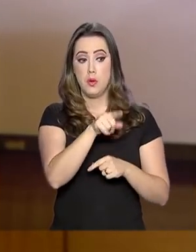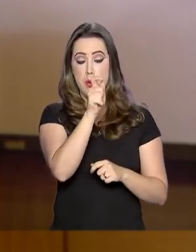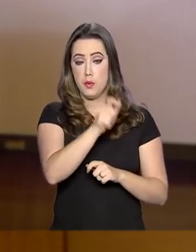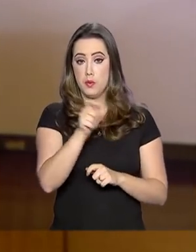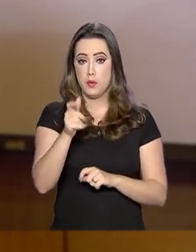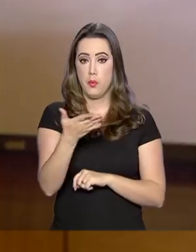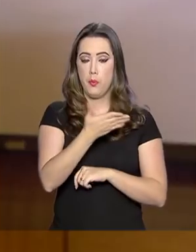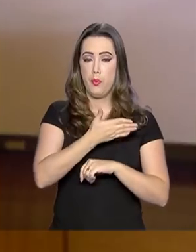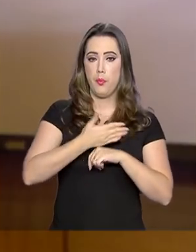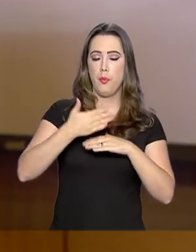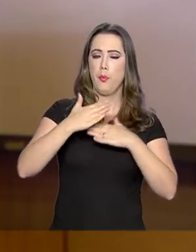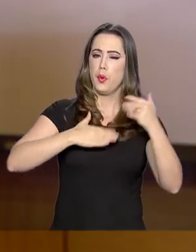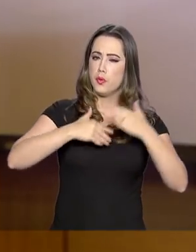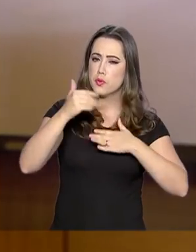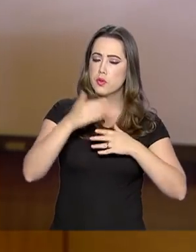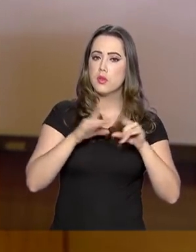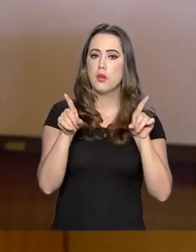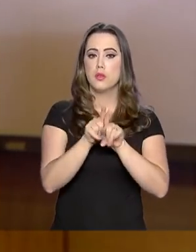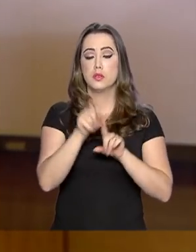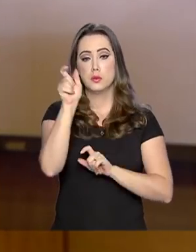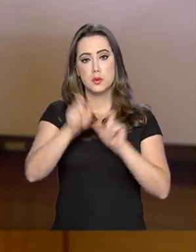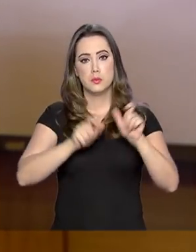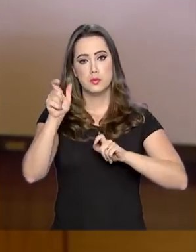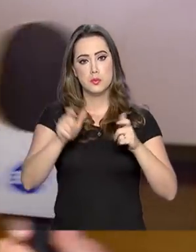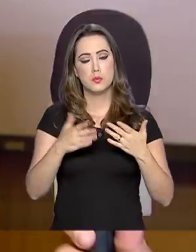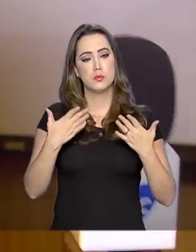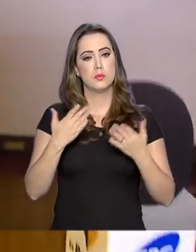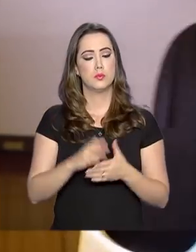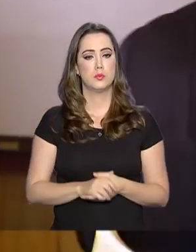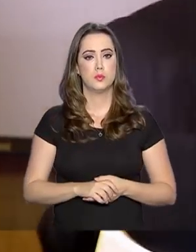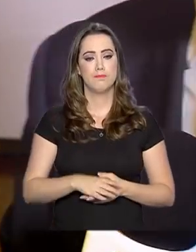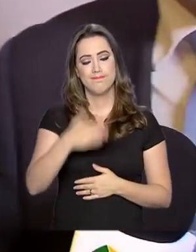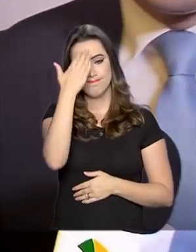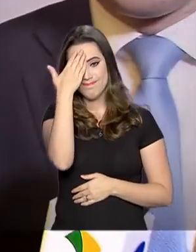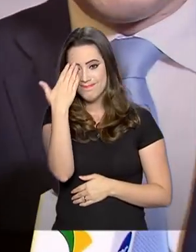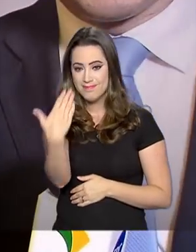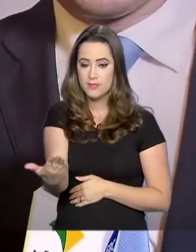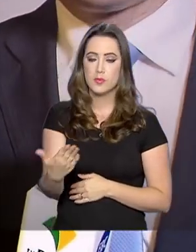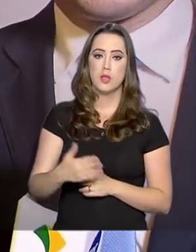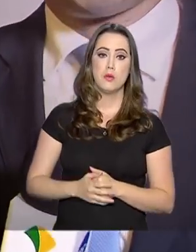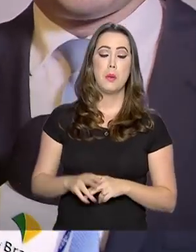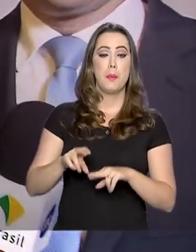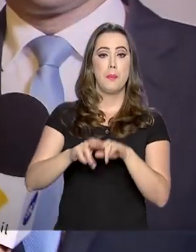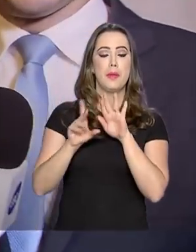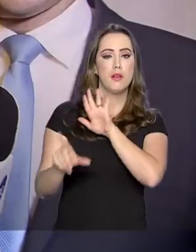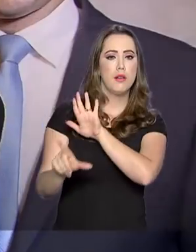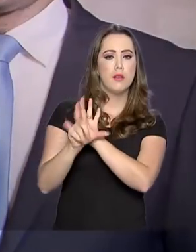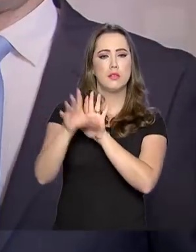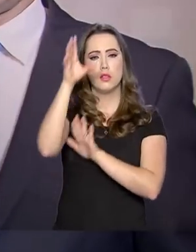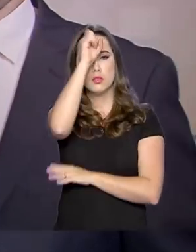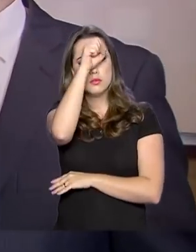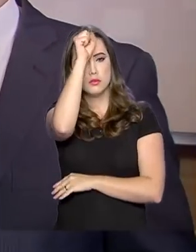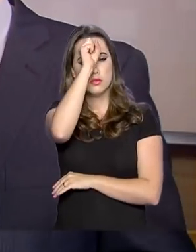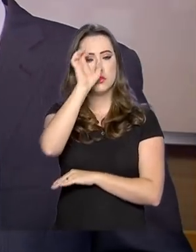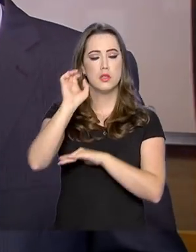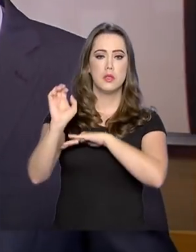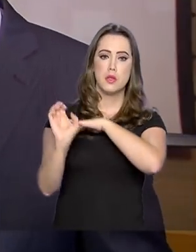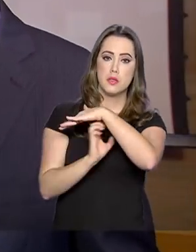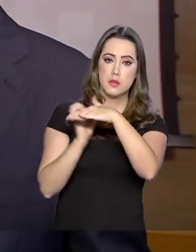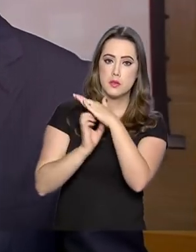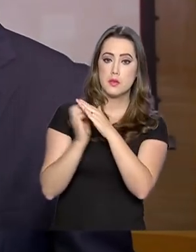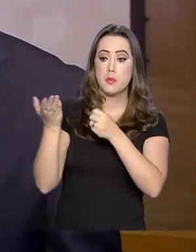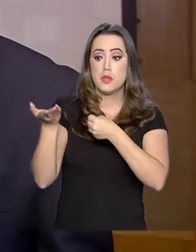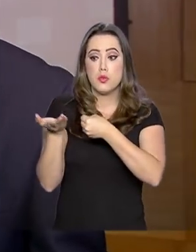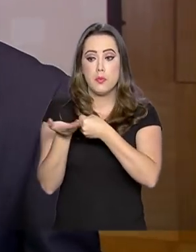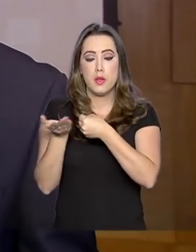aspecto profissional quanto pessoal comportamental. Muito obrigado. Pela lei da aprendizagem, as empresas de